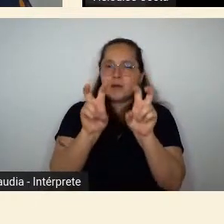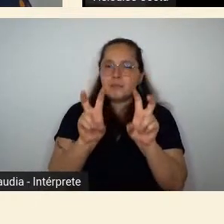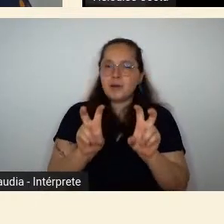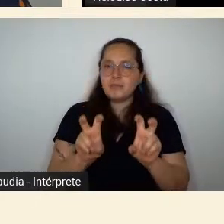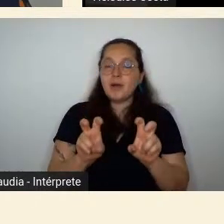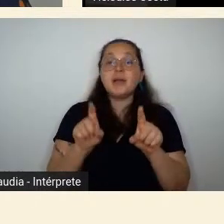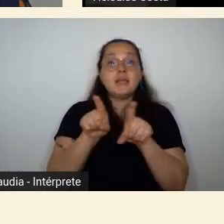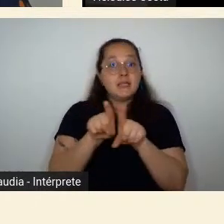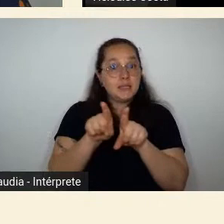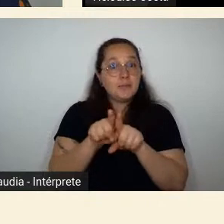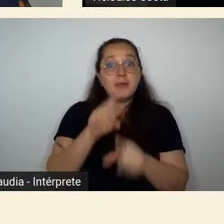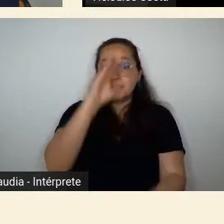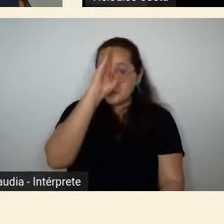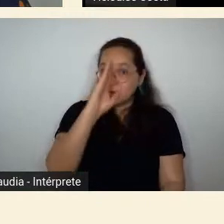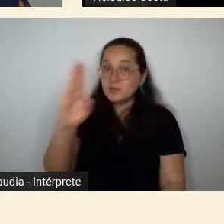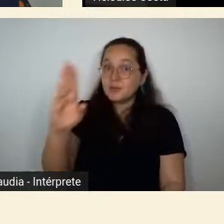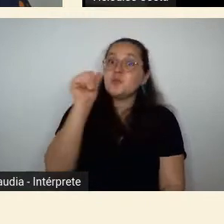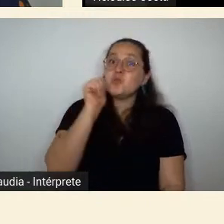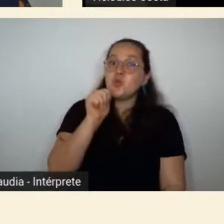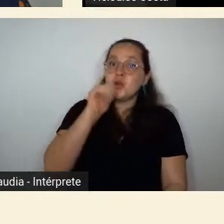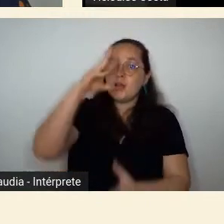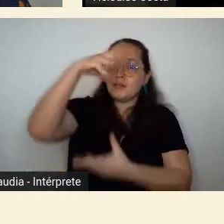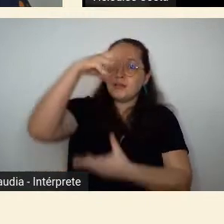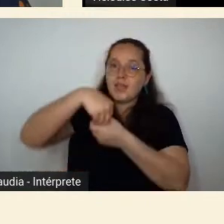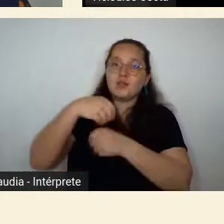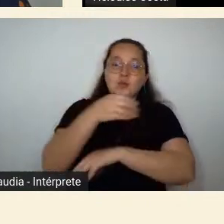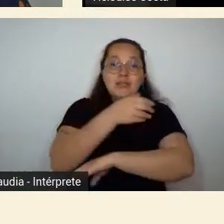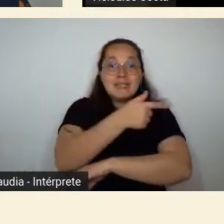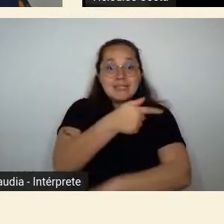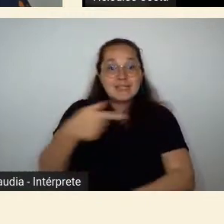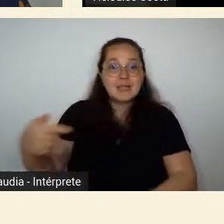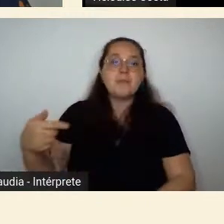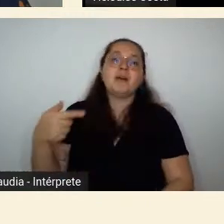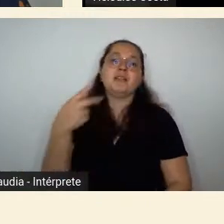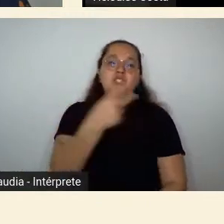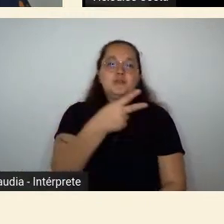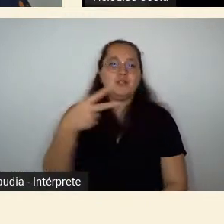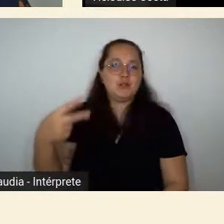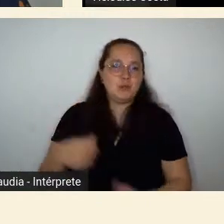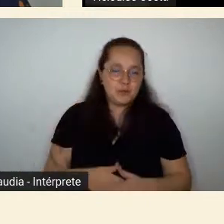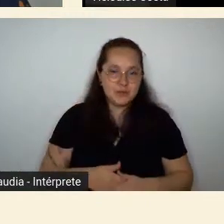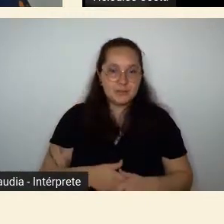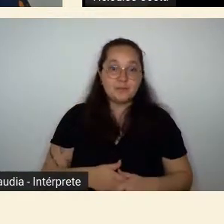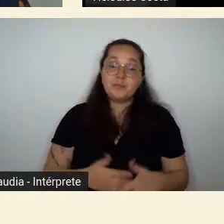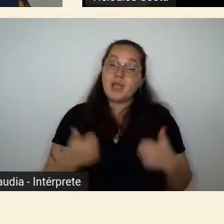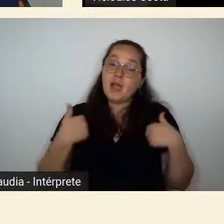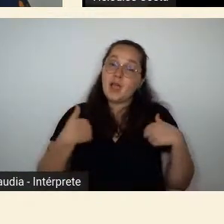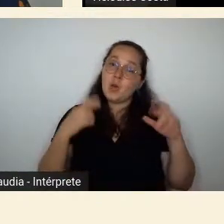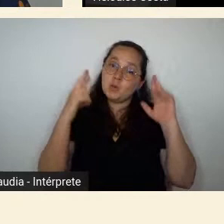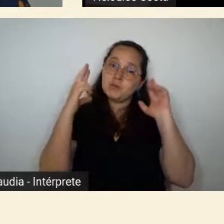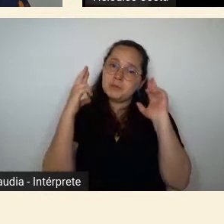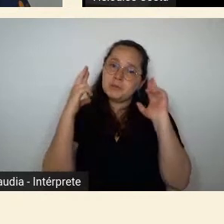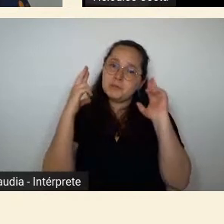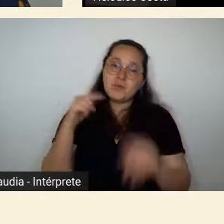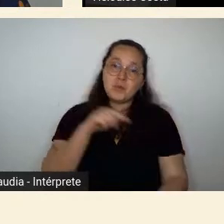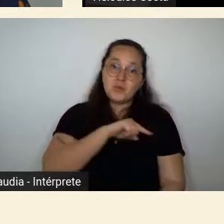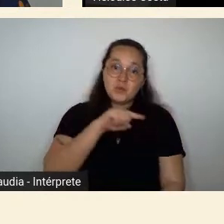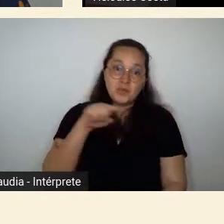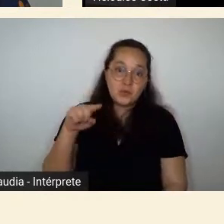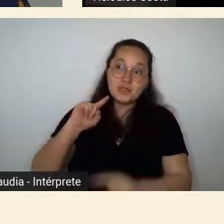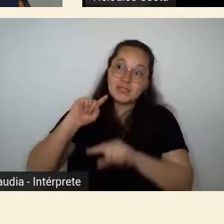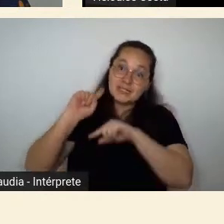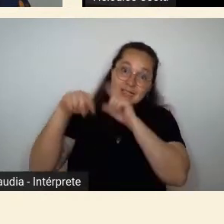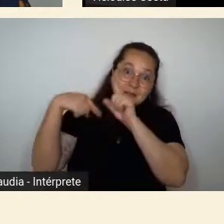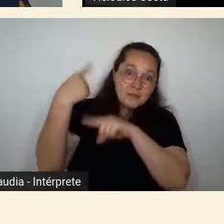o papel das mulheres na semana e nós esperamos contar com a presença do público nos